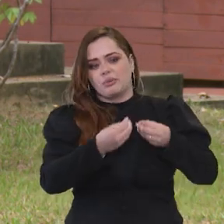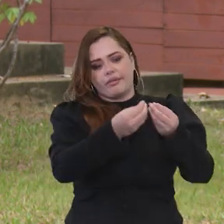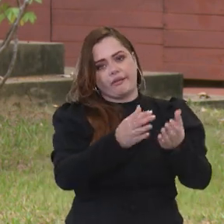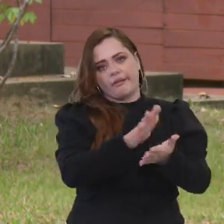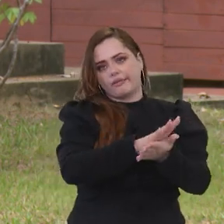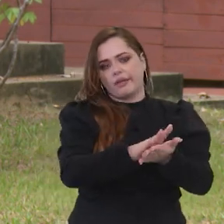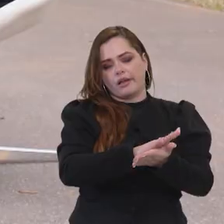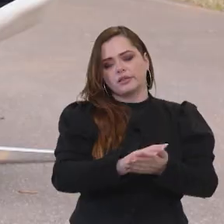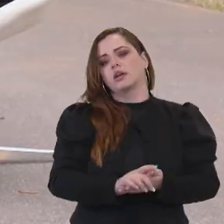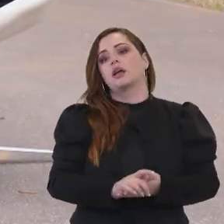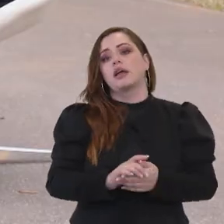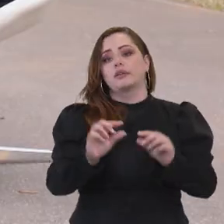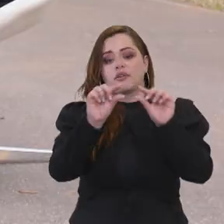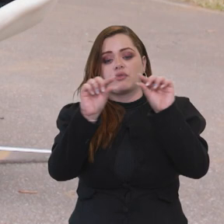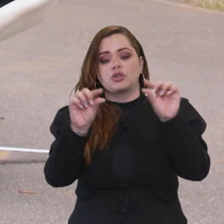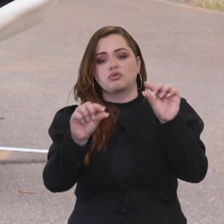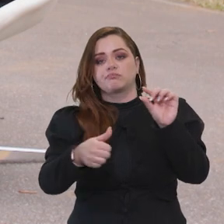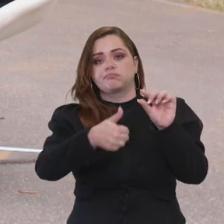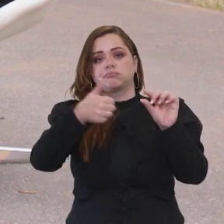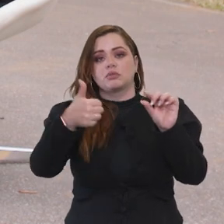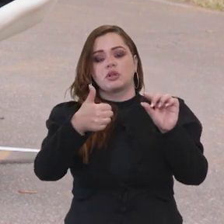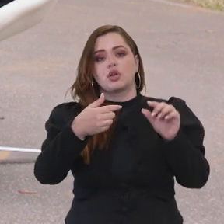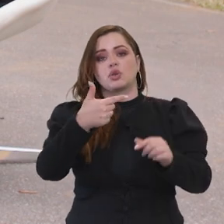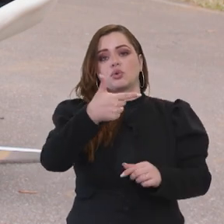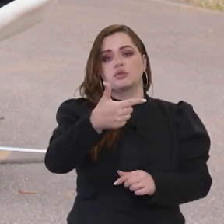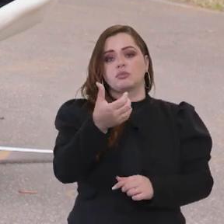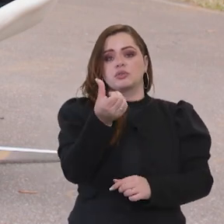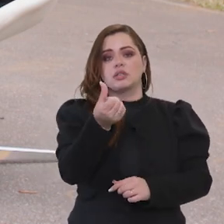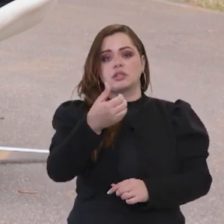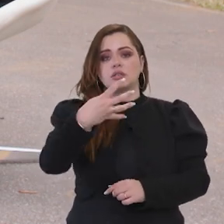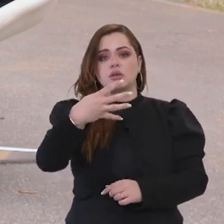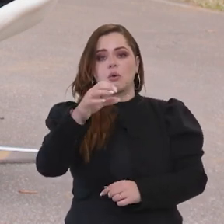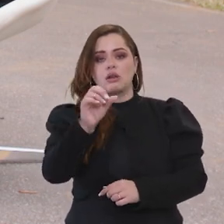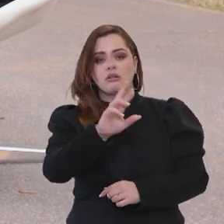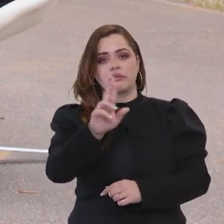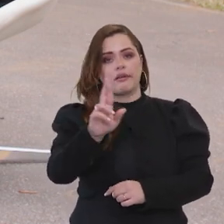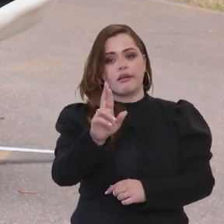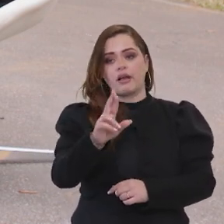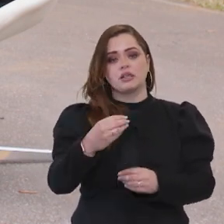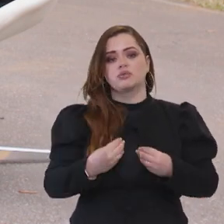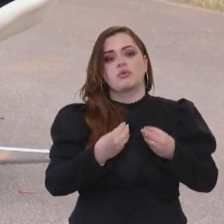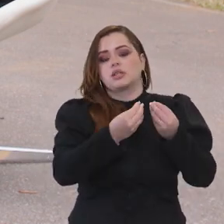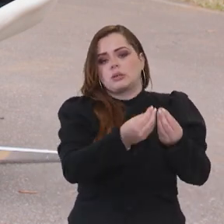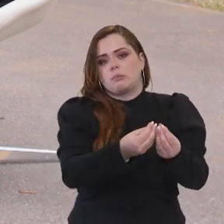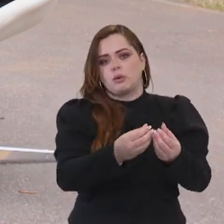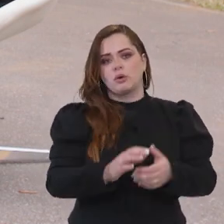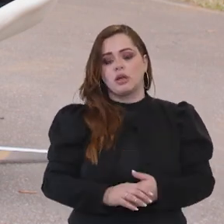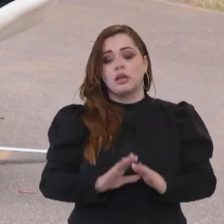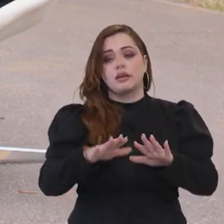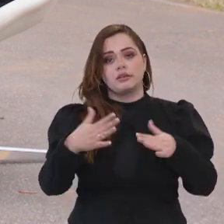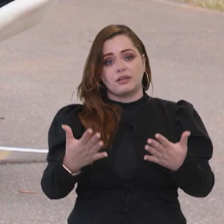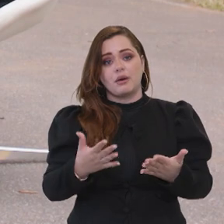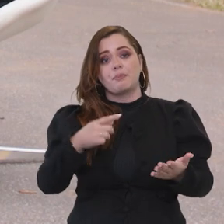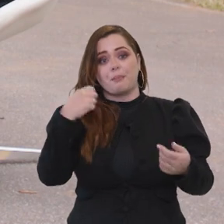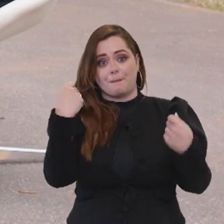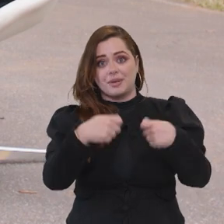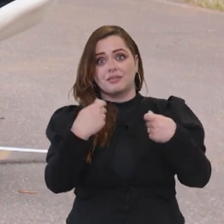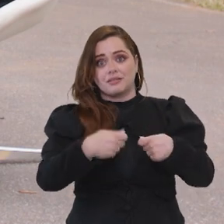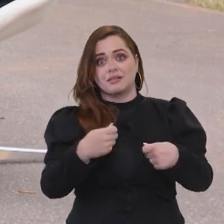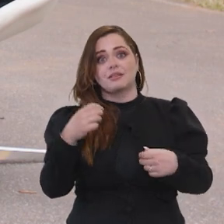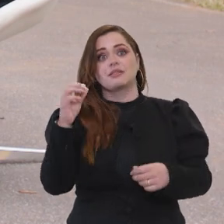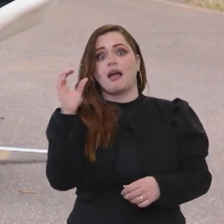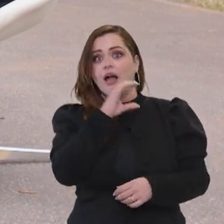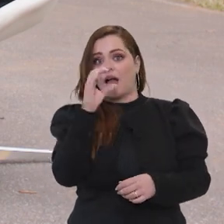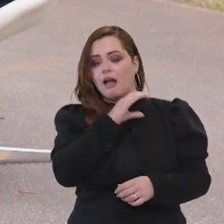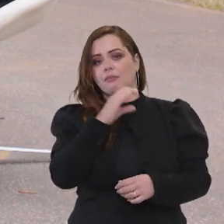que são aquelas famílias que ganham até R$ 2.640. Então, existe uma demanda reprimida, grande, e que a gente